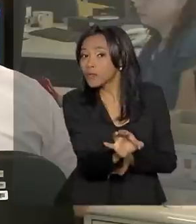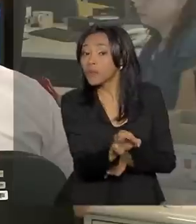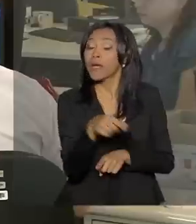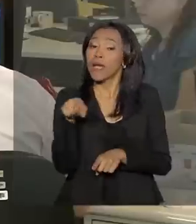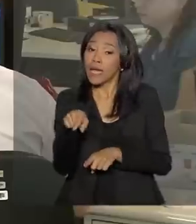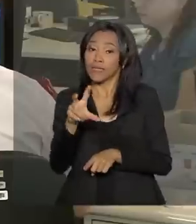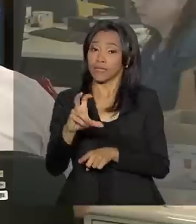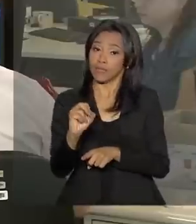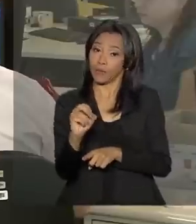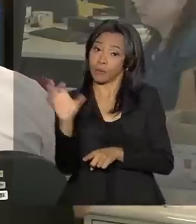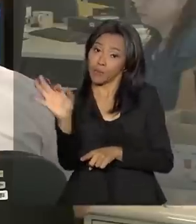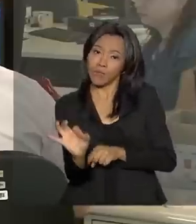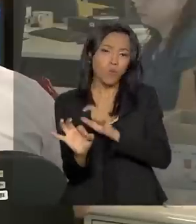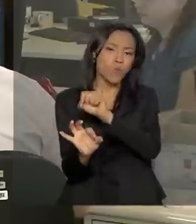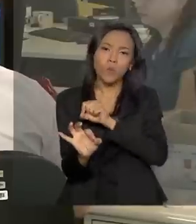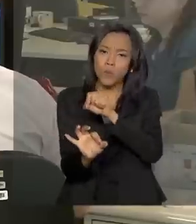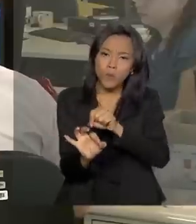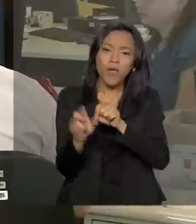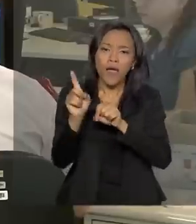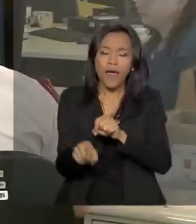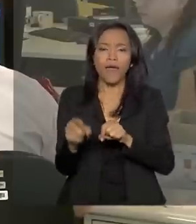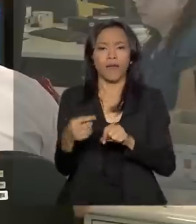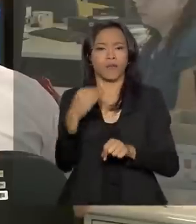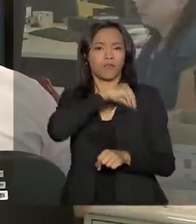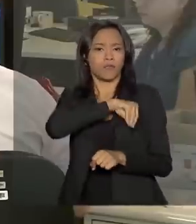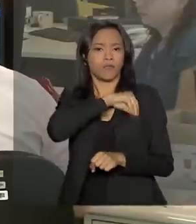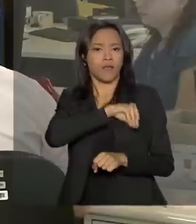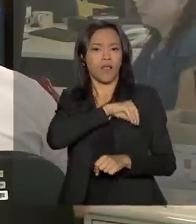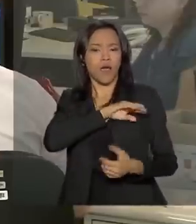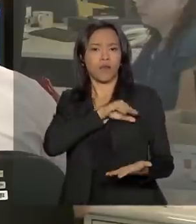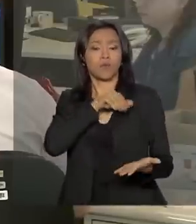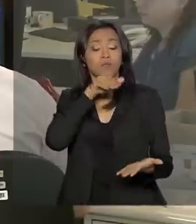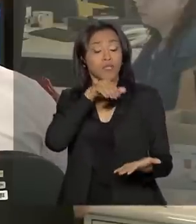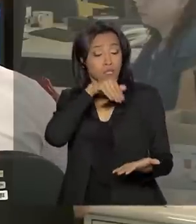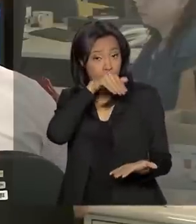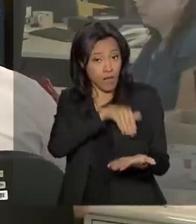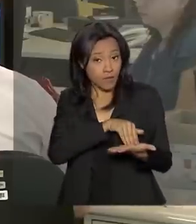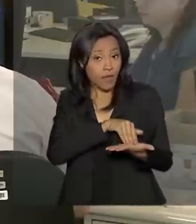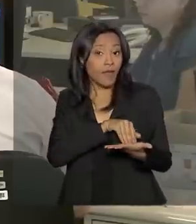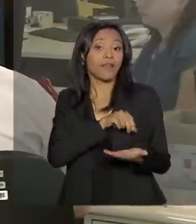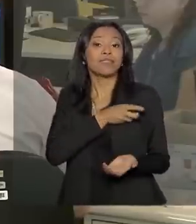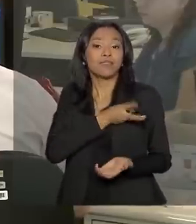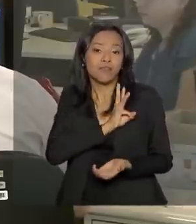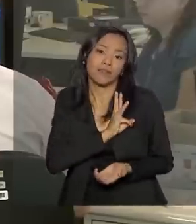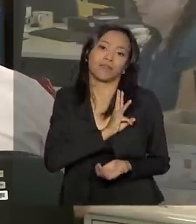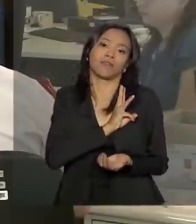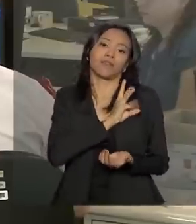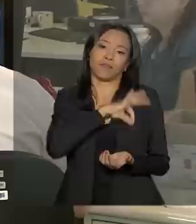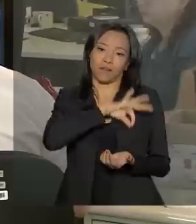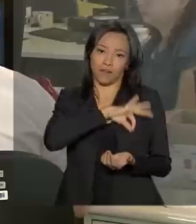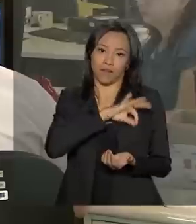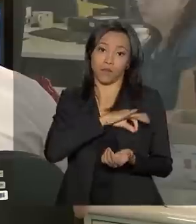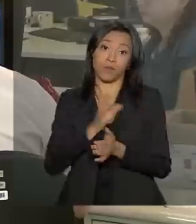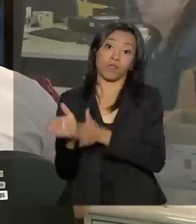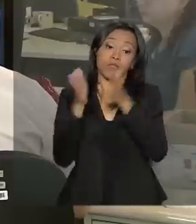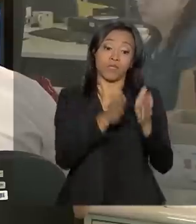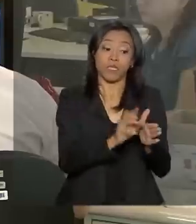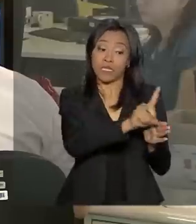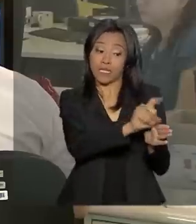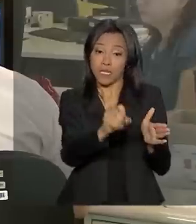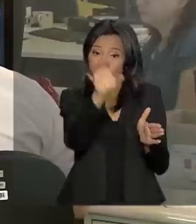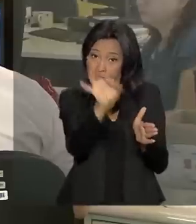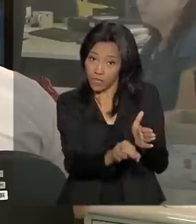parciais são destinadas a estudantes que têm renda familiar bruta per capita de até três salários mínimos. Já as bolsas